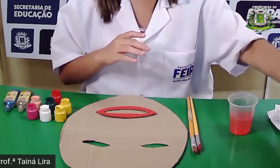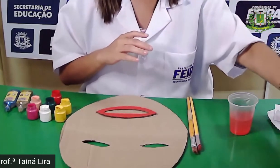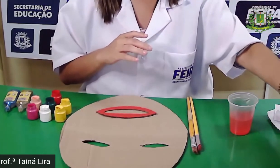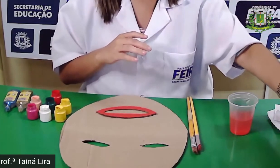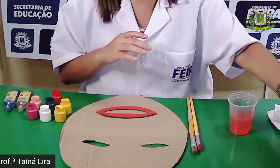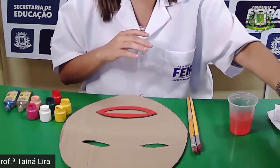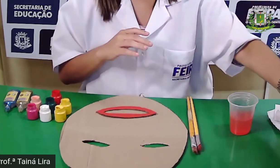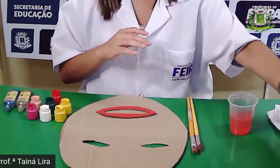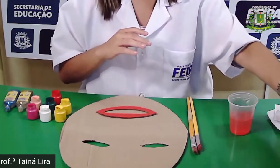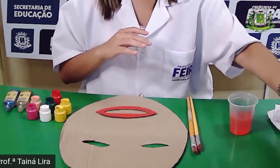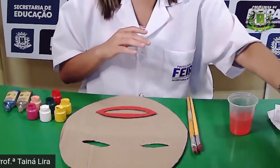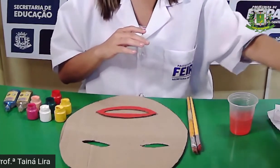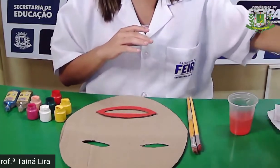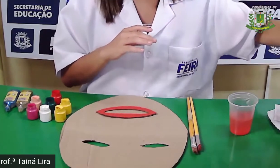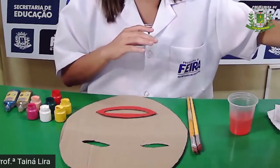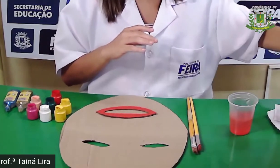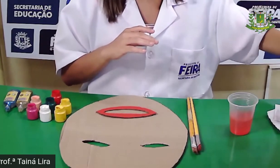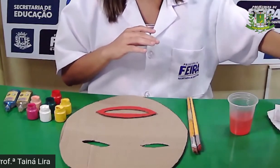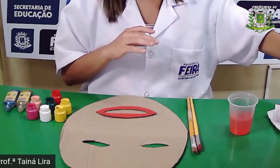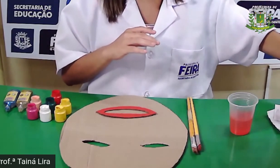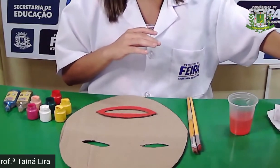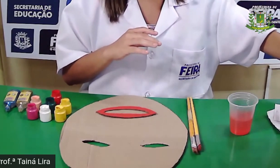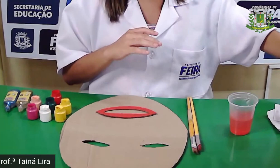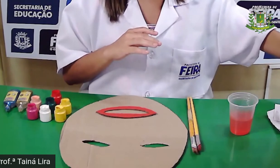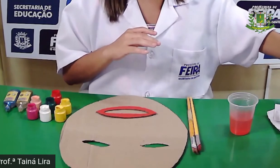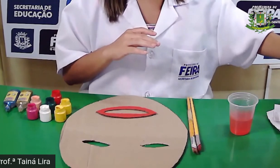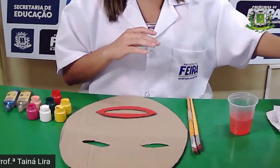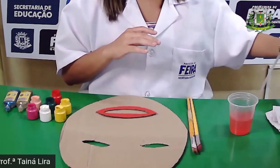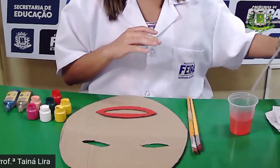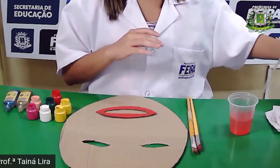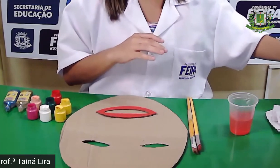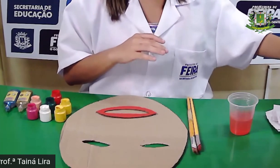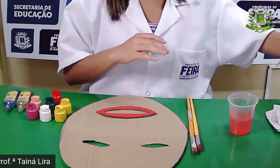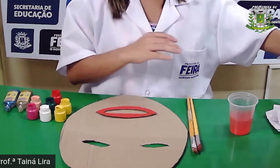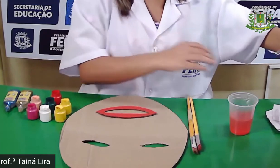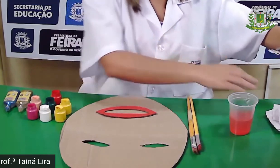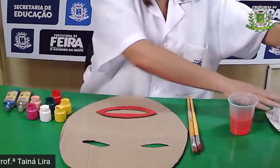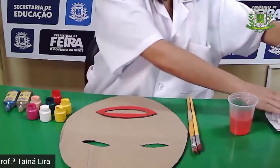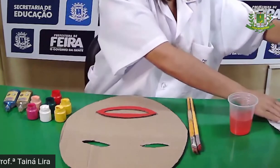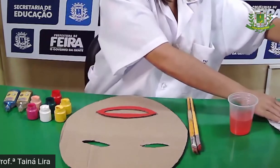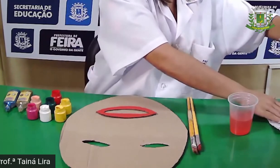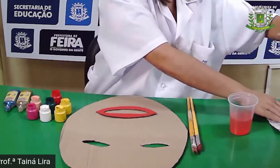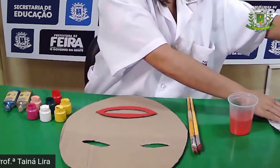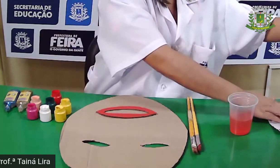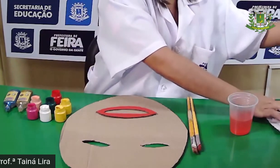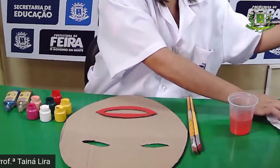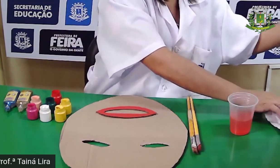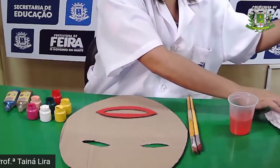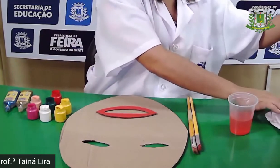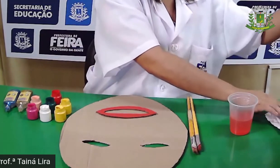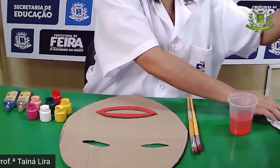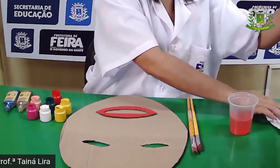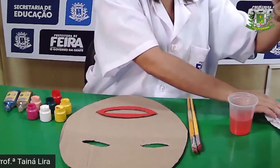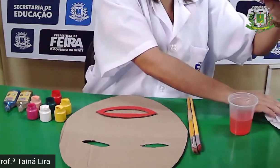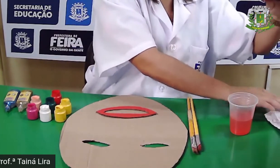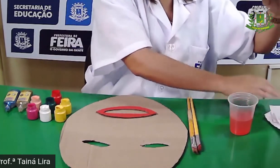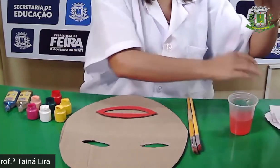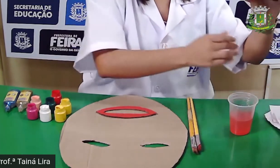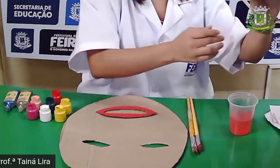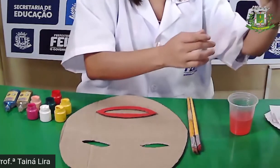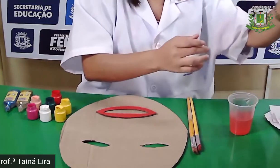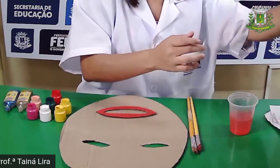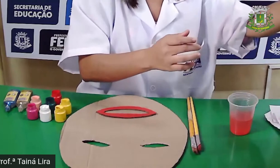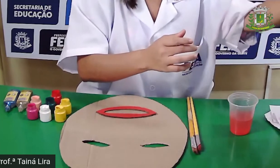vai usar essa cola aqui, ó, na pistola de cola quente, que é,